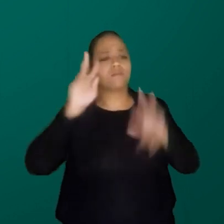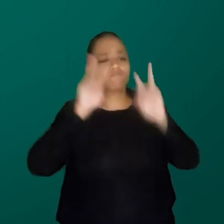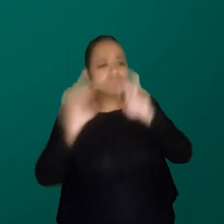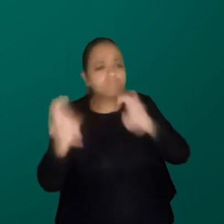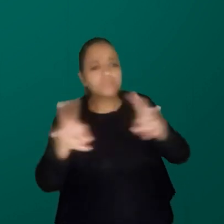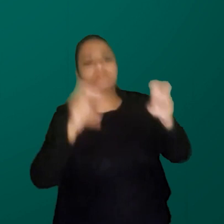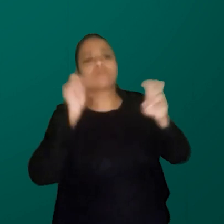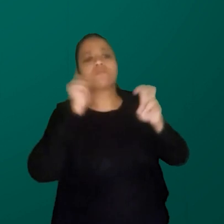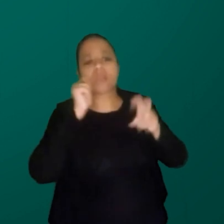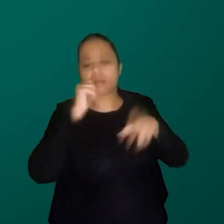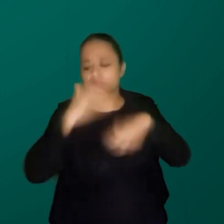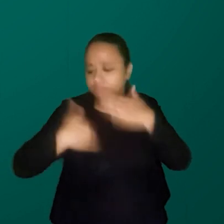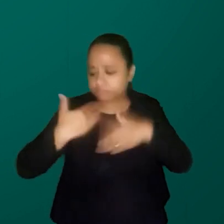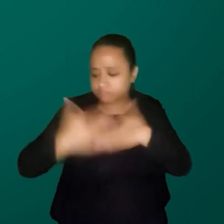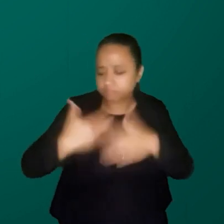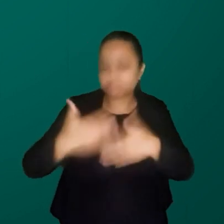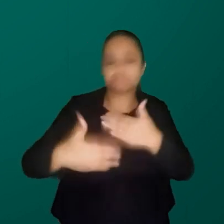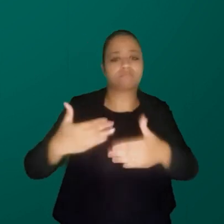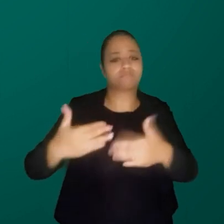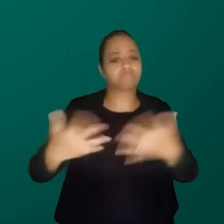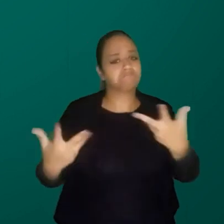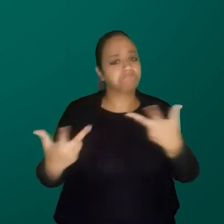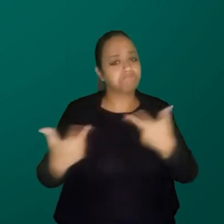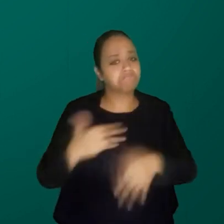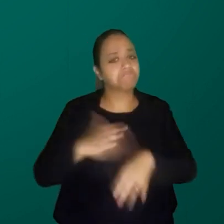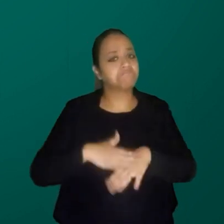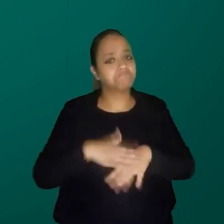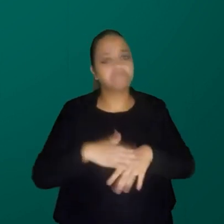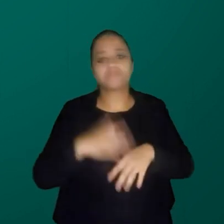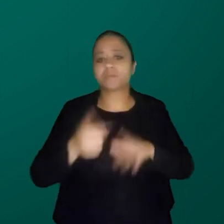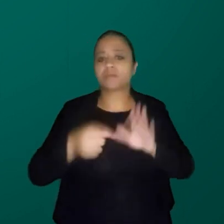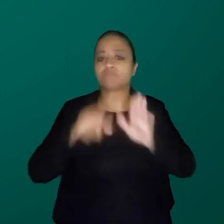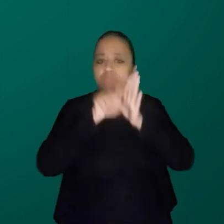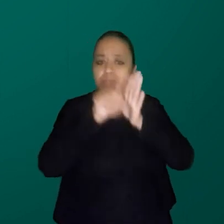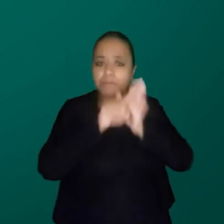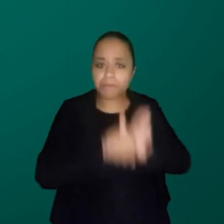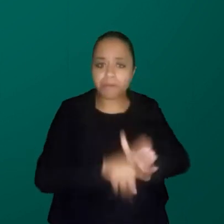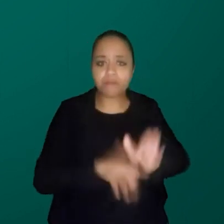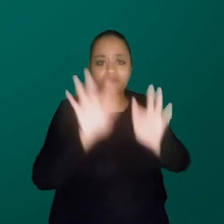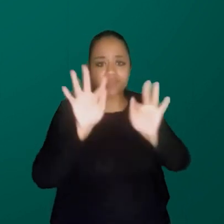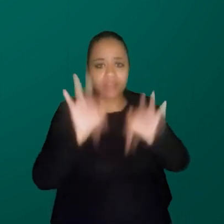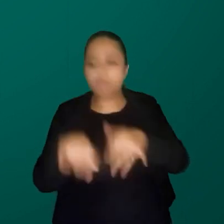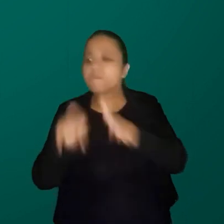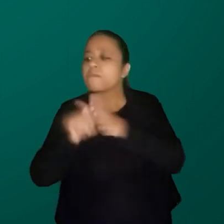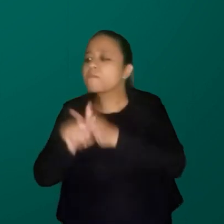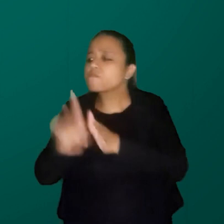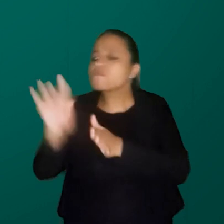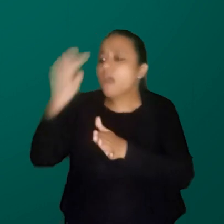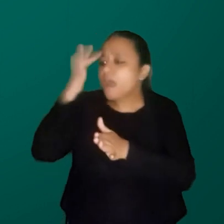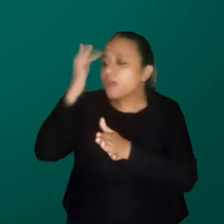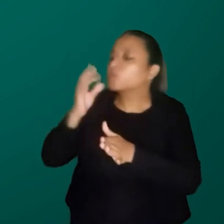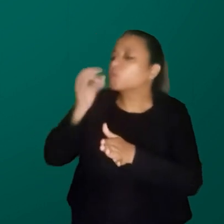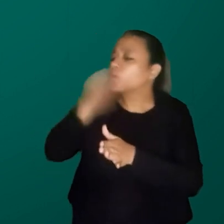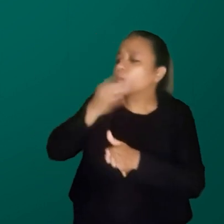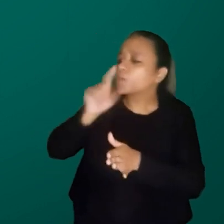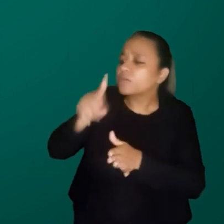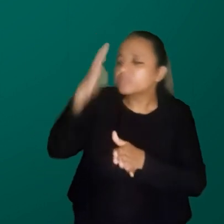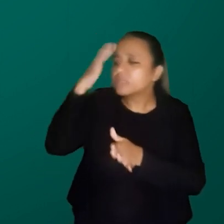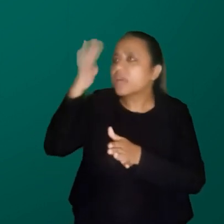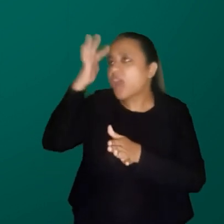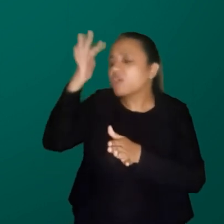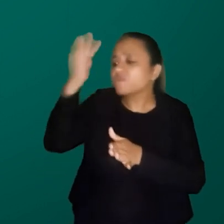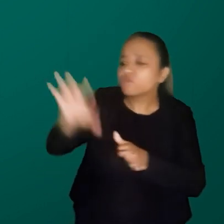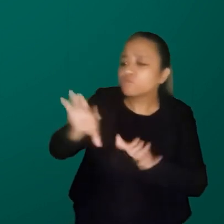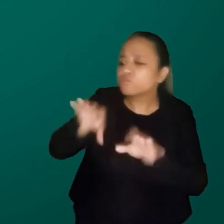um desenvolvimento muito grande. Do início para o final da oficina, gente passa um questionário, conversa com elas. Ah, o você acha? Se vê como cientista. Agora,